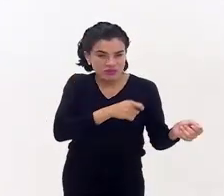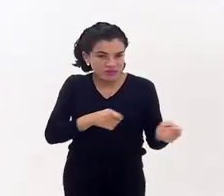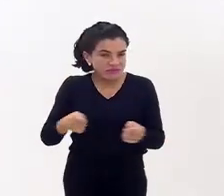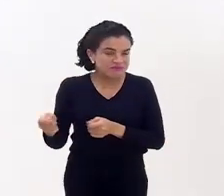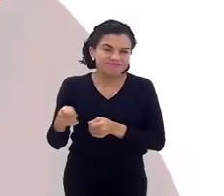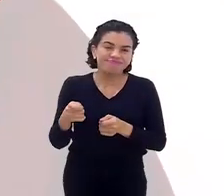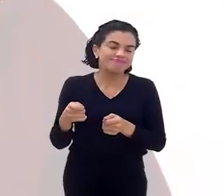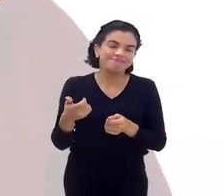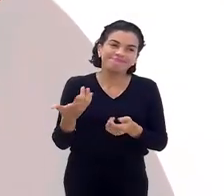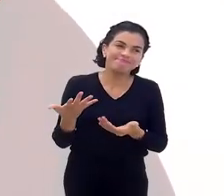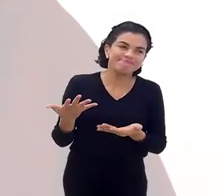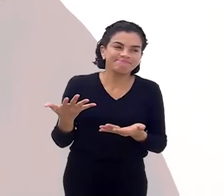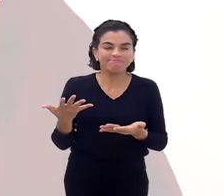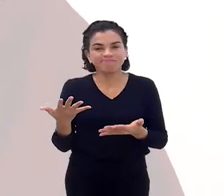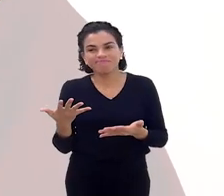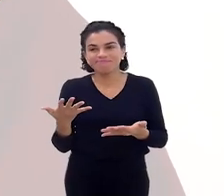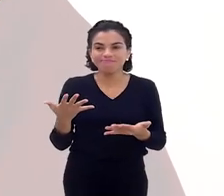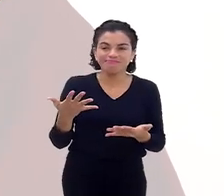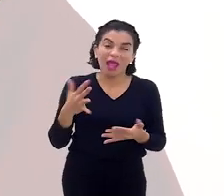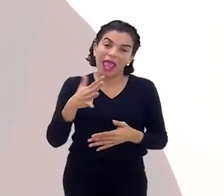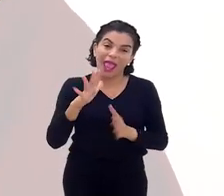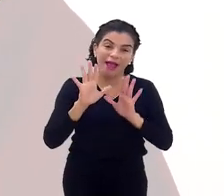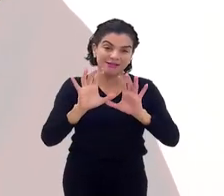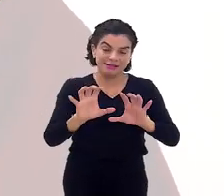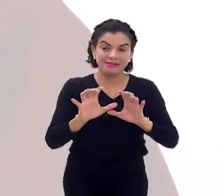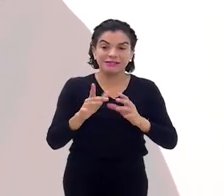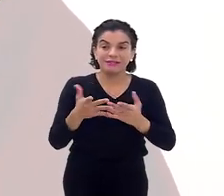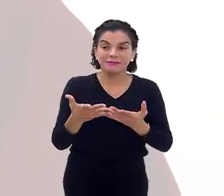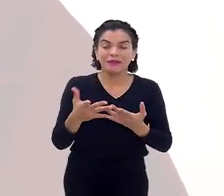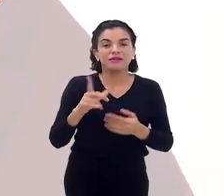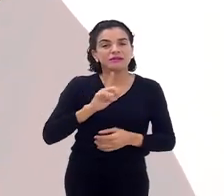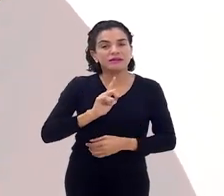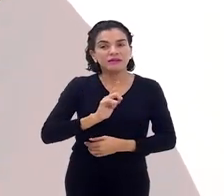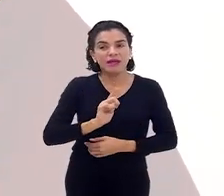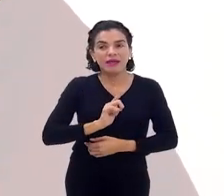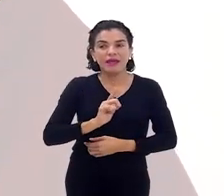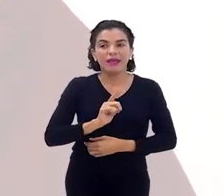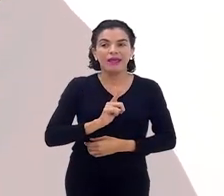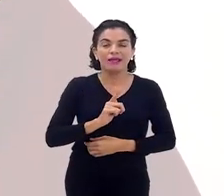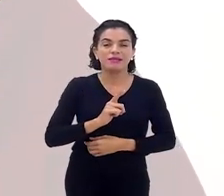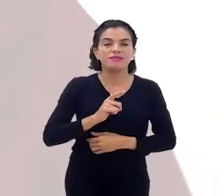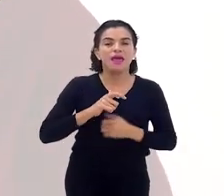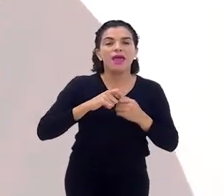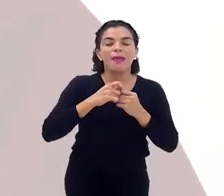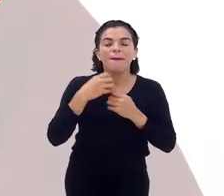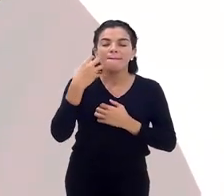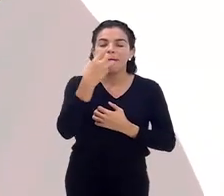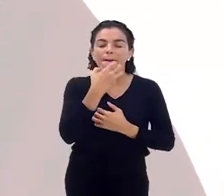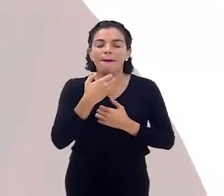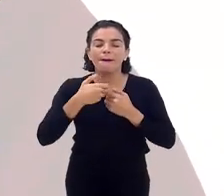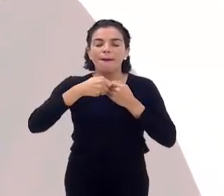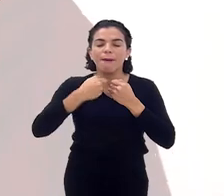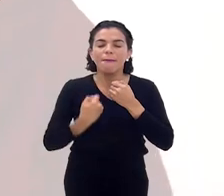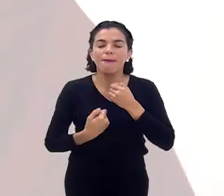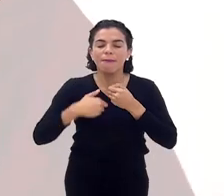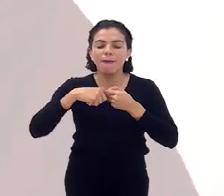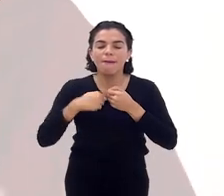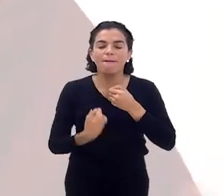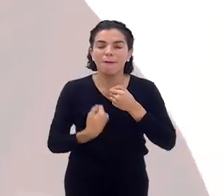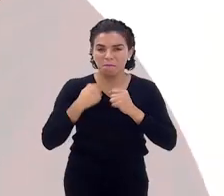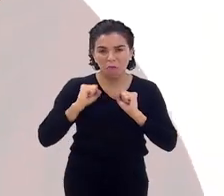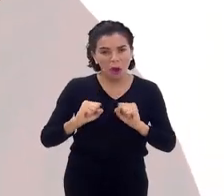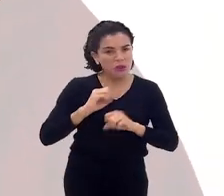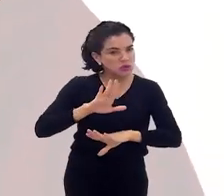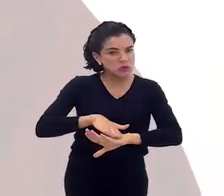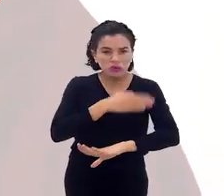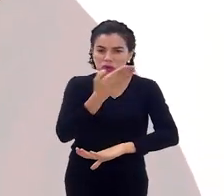Mas no dia a dia, é dessa forma. Mas, assim, a gente tem muito os mantras ou aspirações